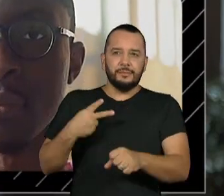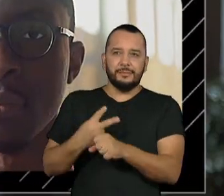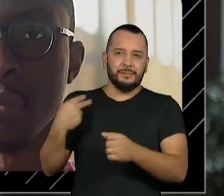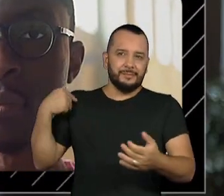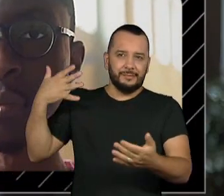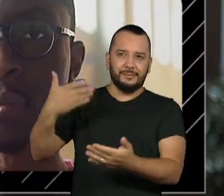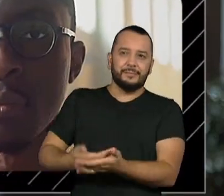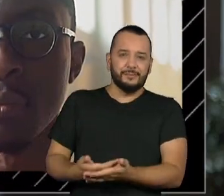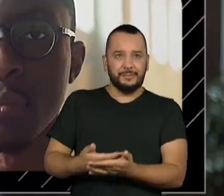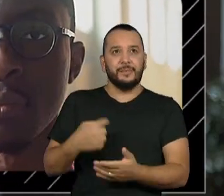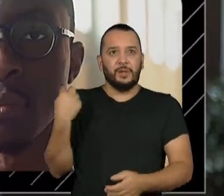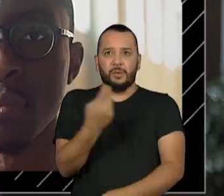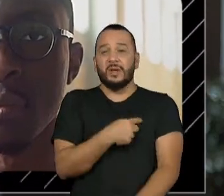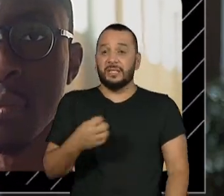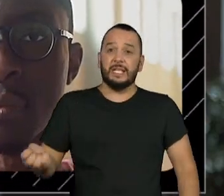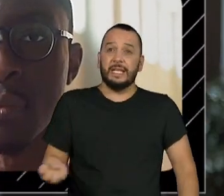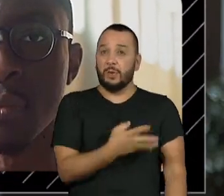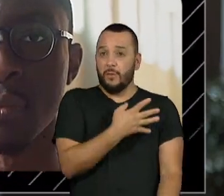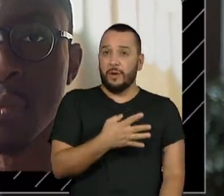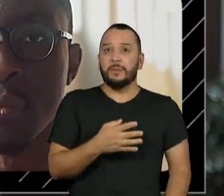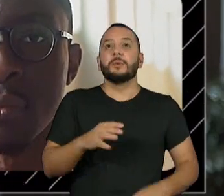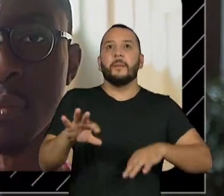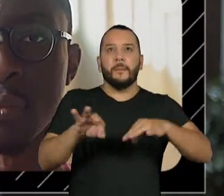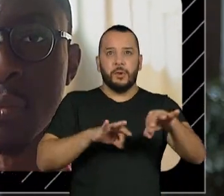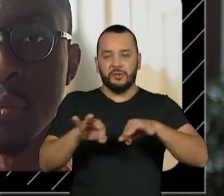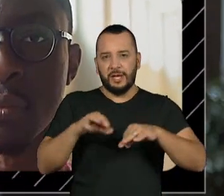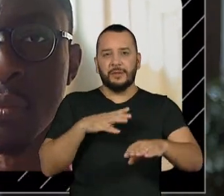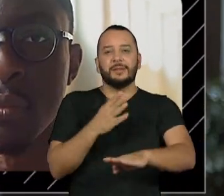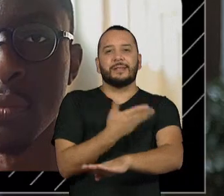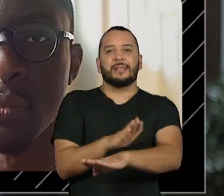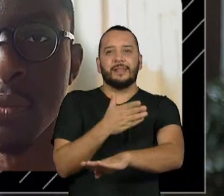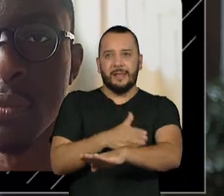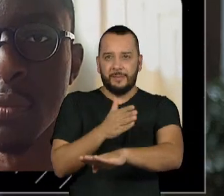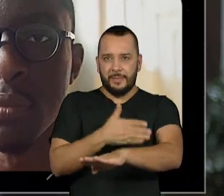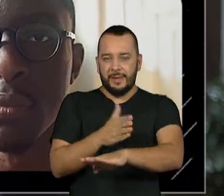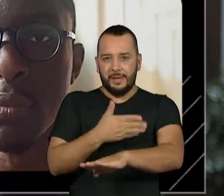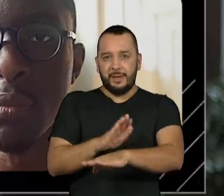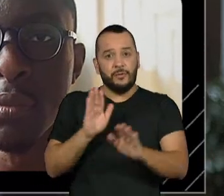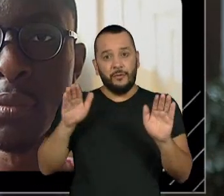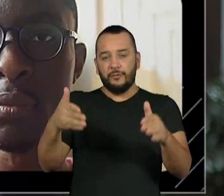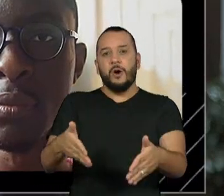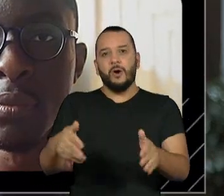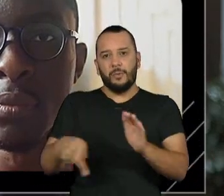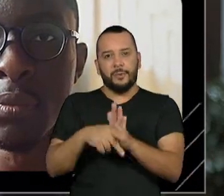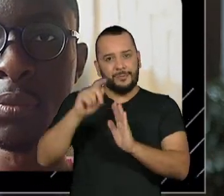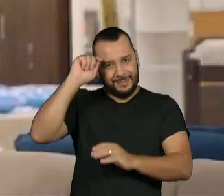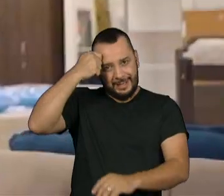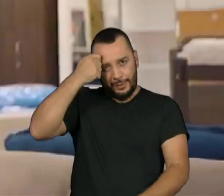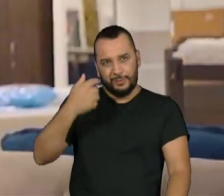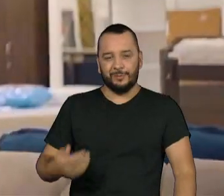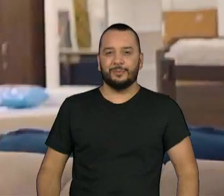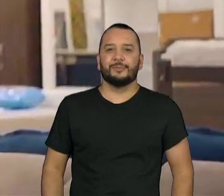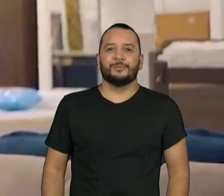inovamos ao fazer um programa de trainee exclusivo para profissionais negros.